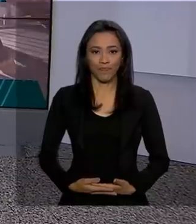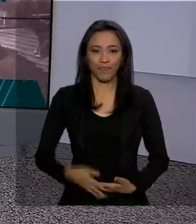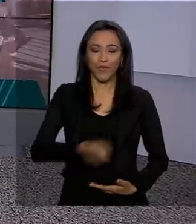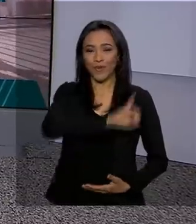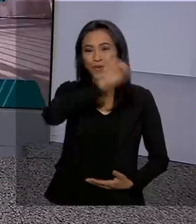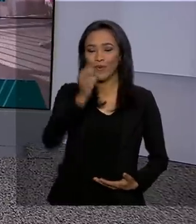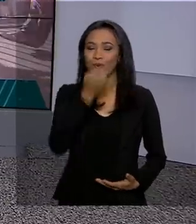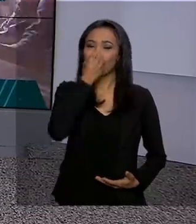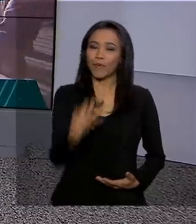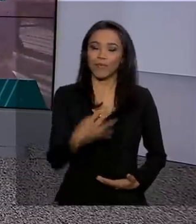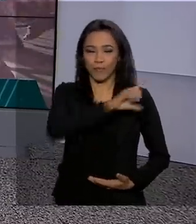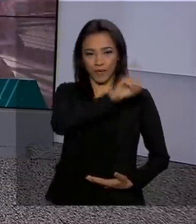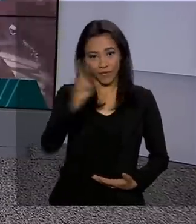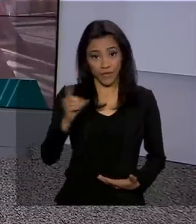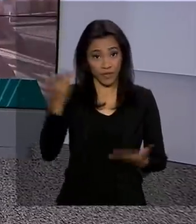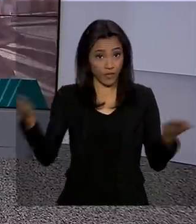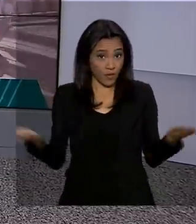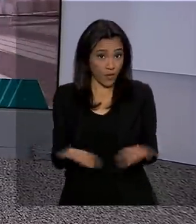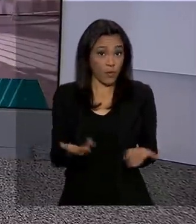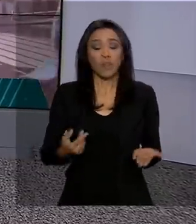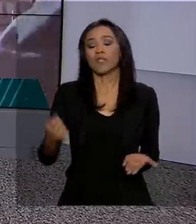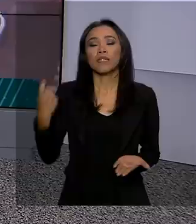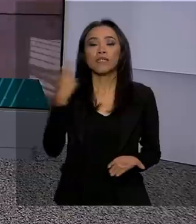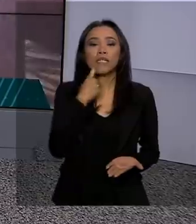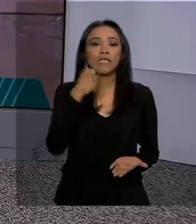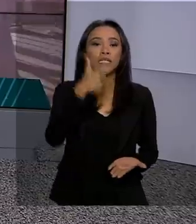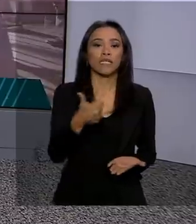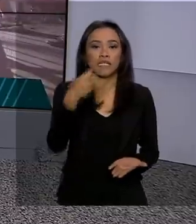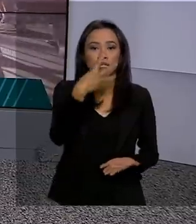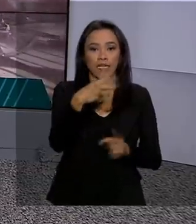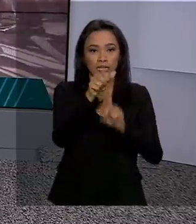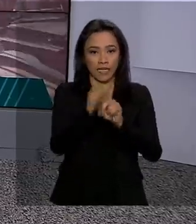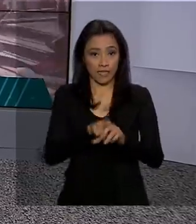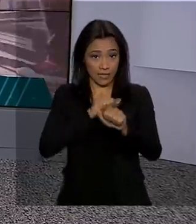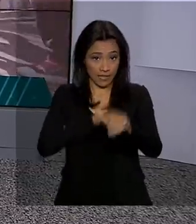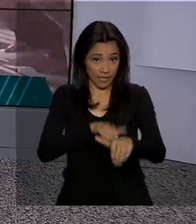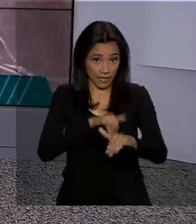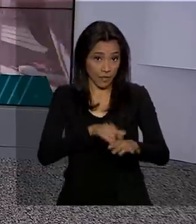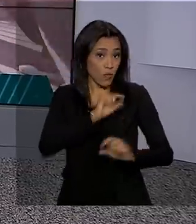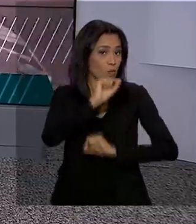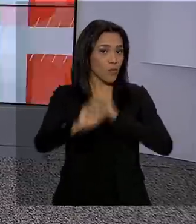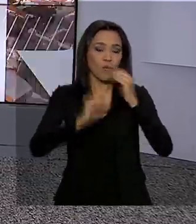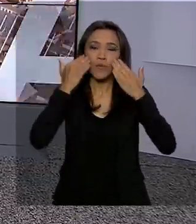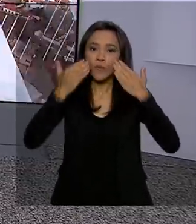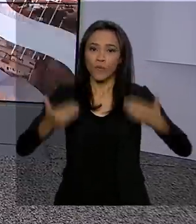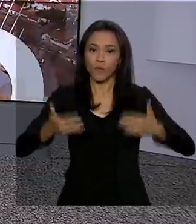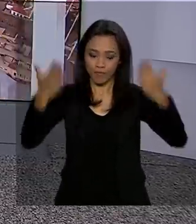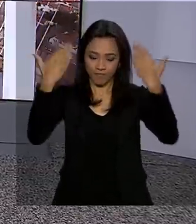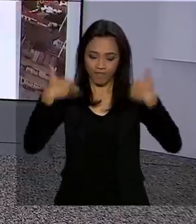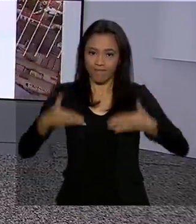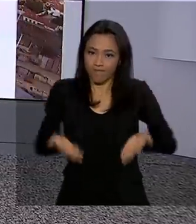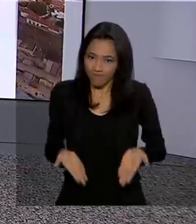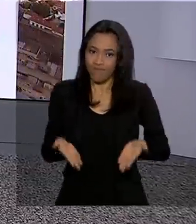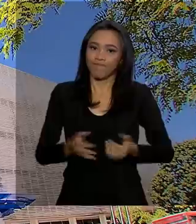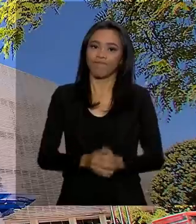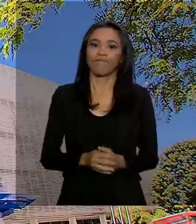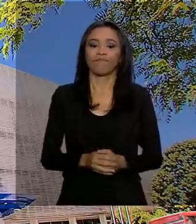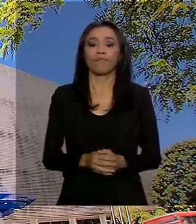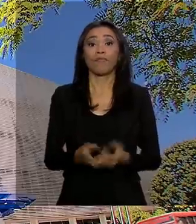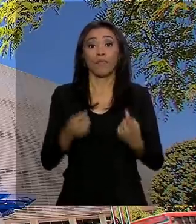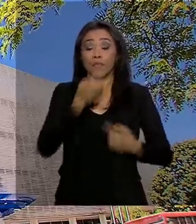Olá, bom dia pra você. Hoje é sexta-feira, 13 de setembro. Veja agora os destaques desta edição do Brasil em Dia.